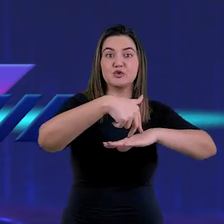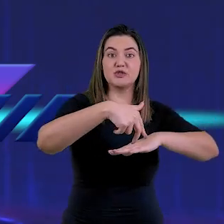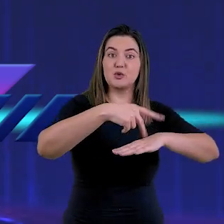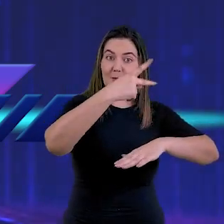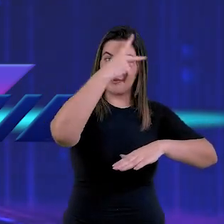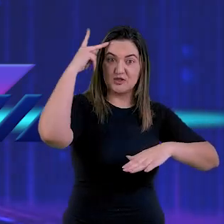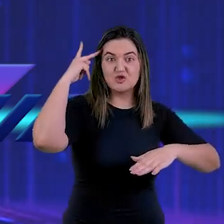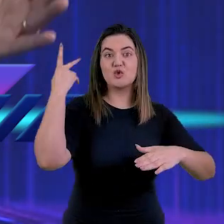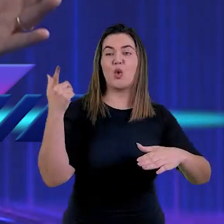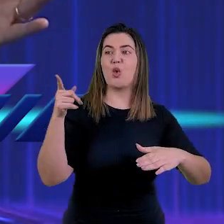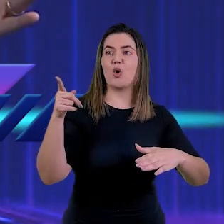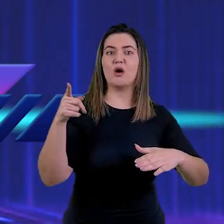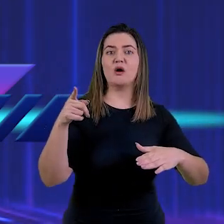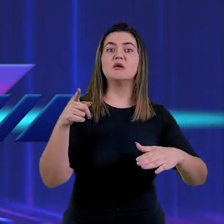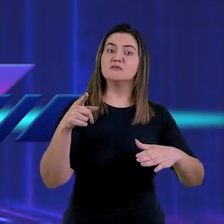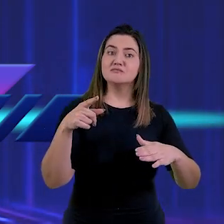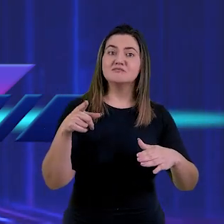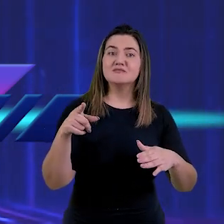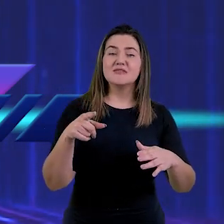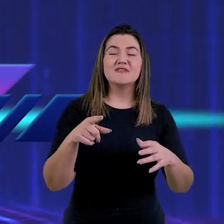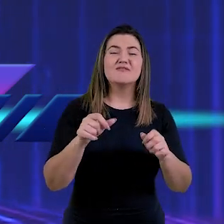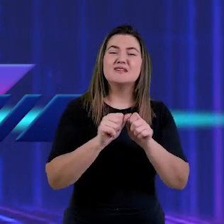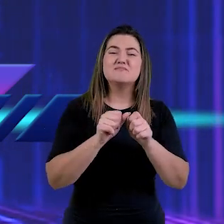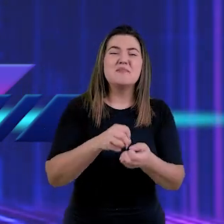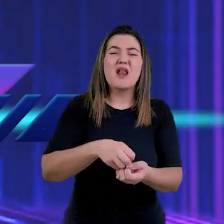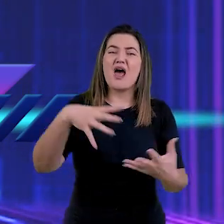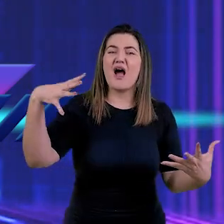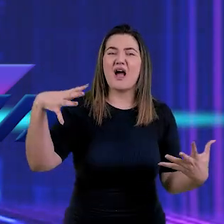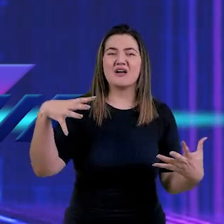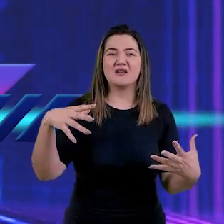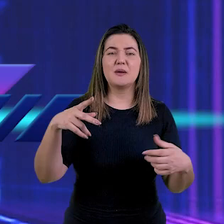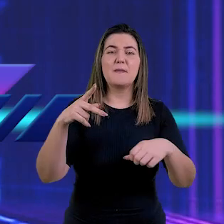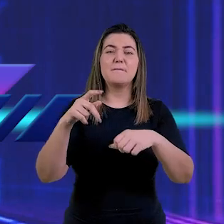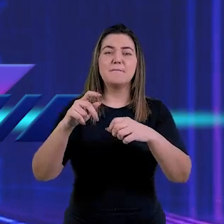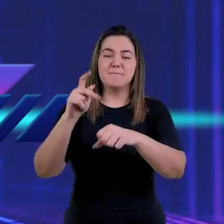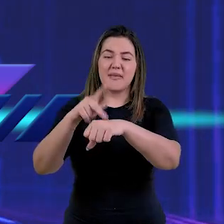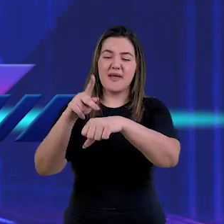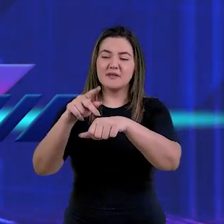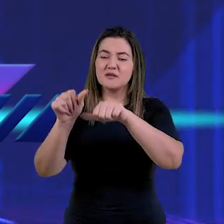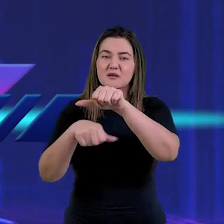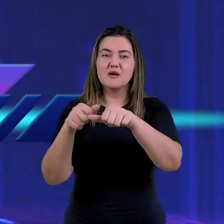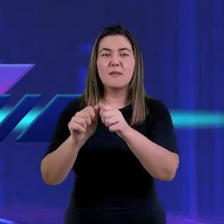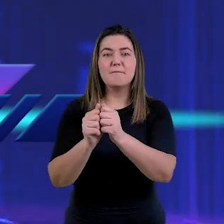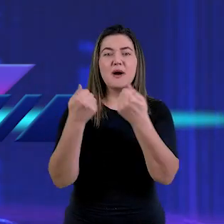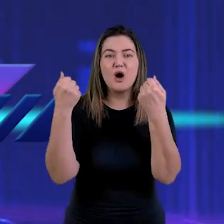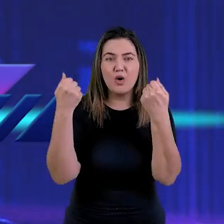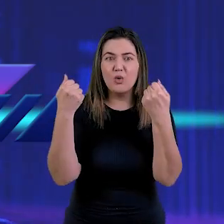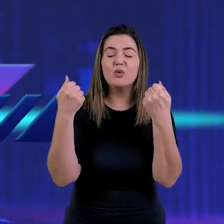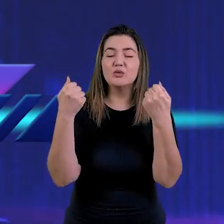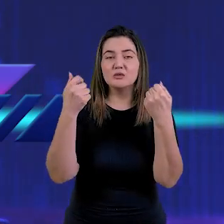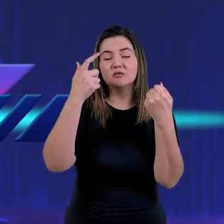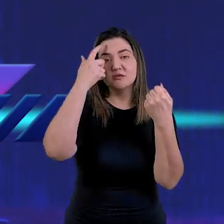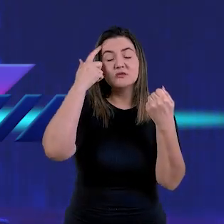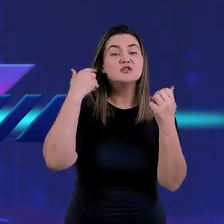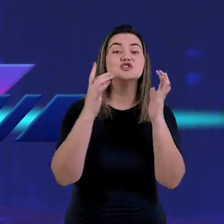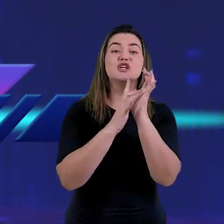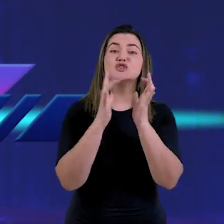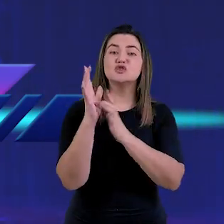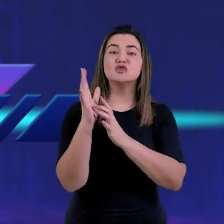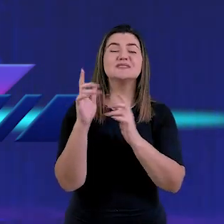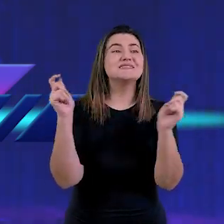Jesus é infinitamente poderoso, Ele poderia transformar pedra em pão, mas Ele transformou água em vinho. ou seja,